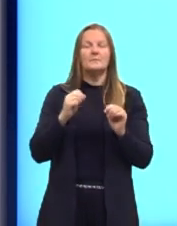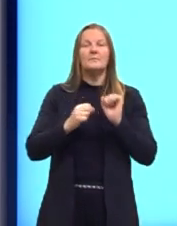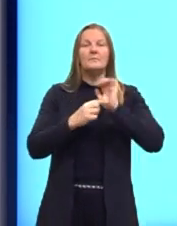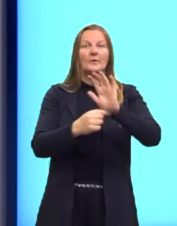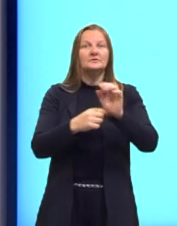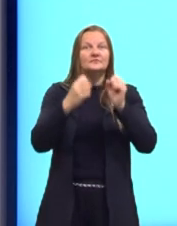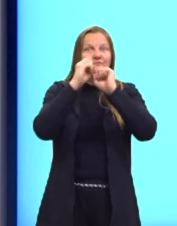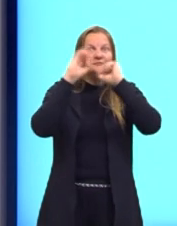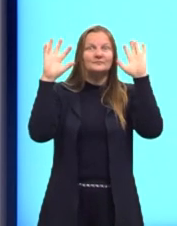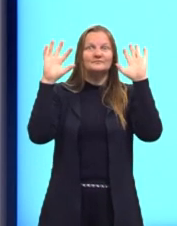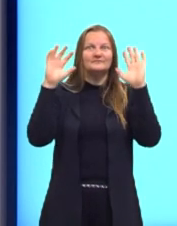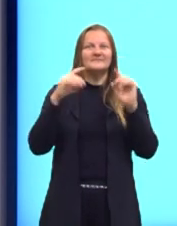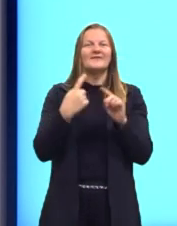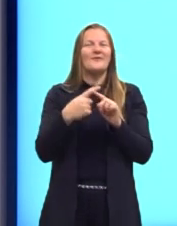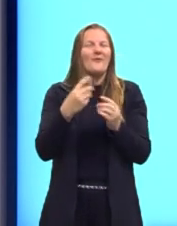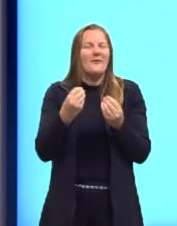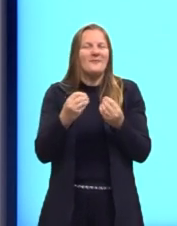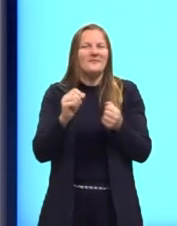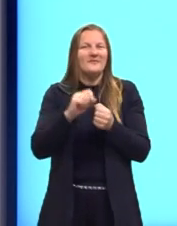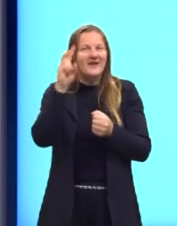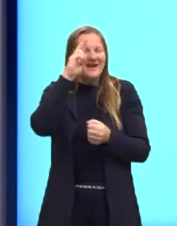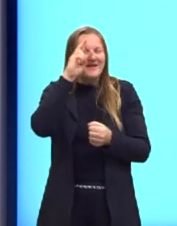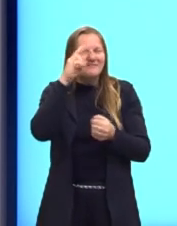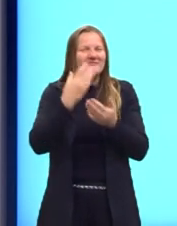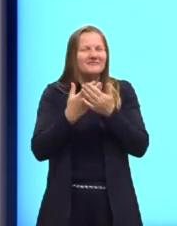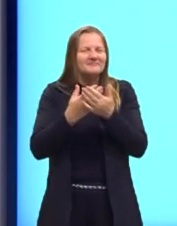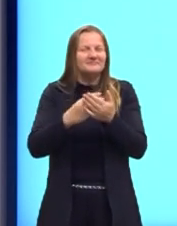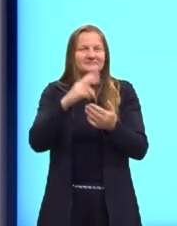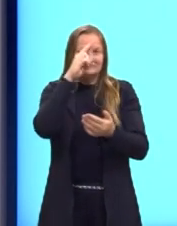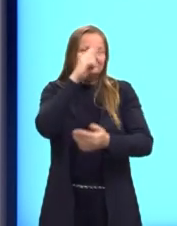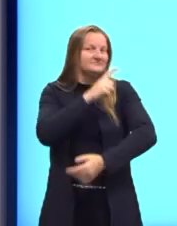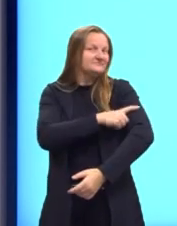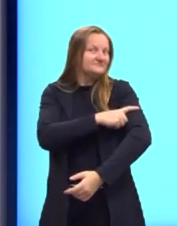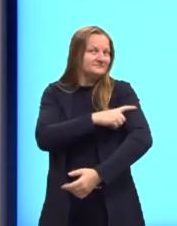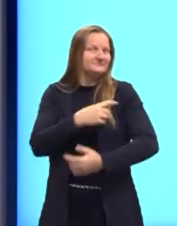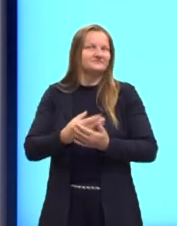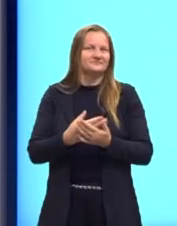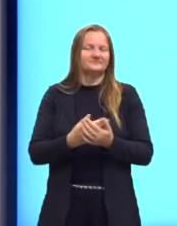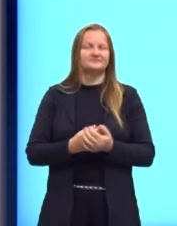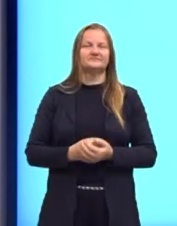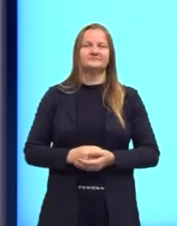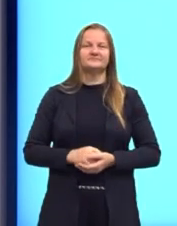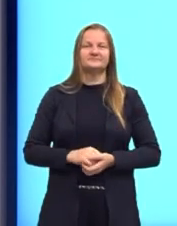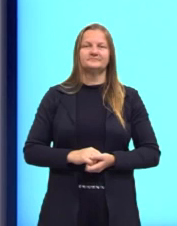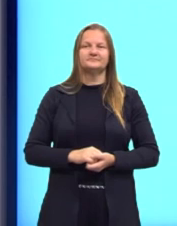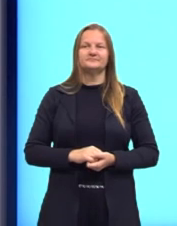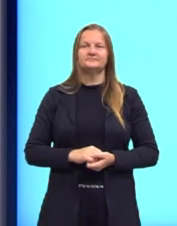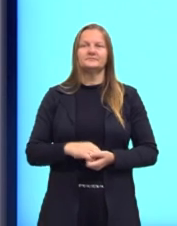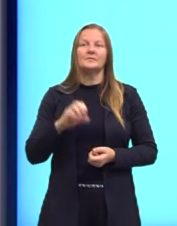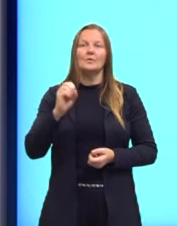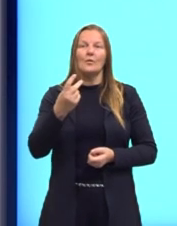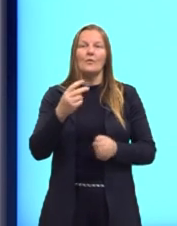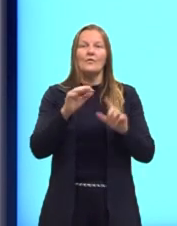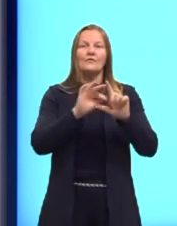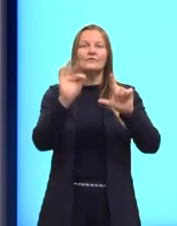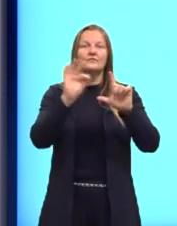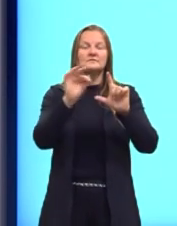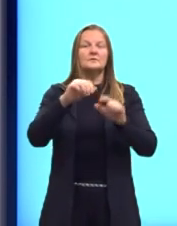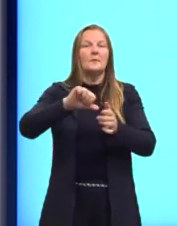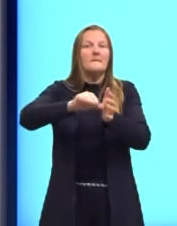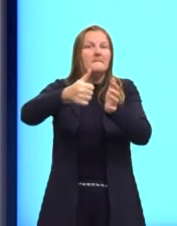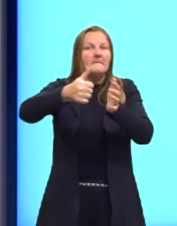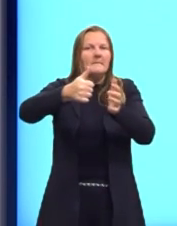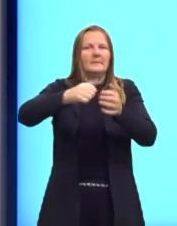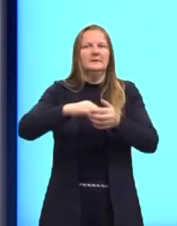estalo aí que a gente lembra justamente do que que seria, né? O estudo ali da função afim ou função de primeiro grau.